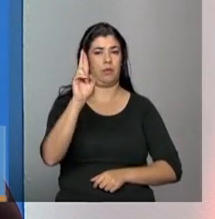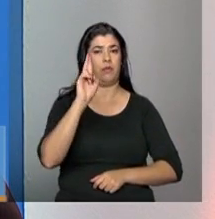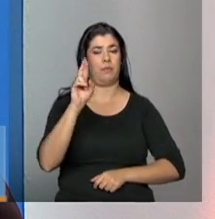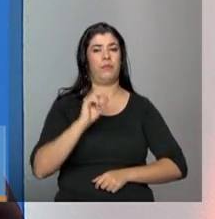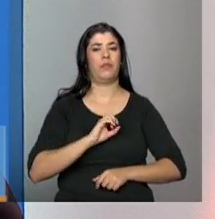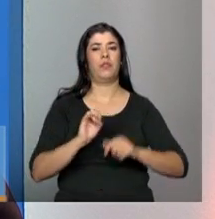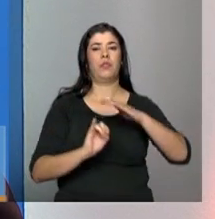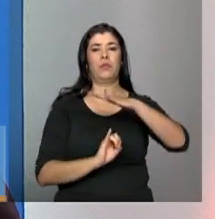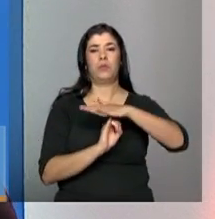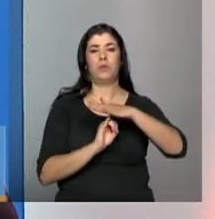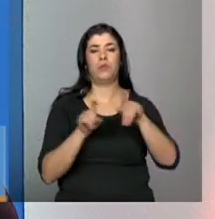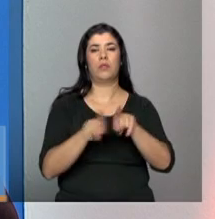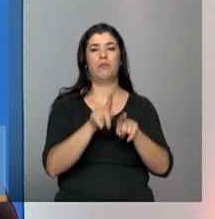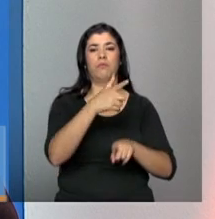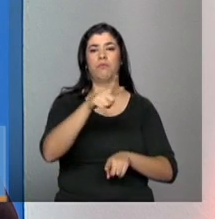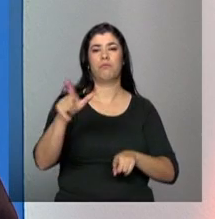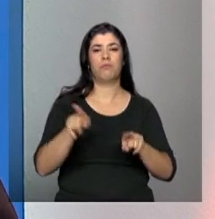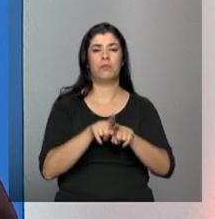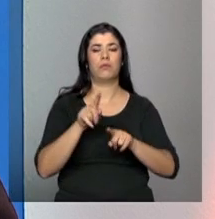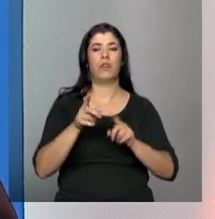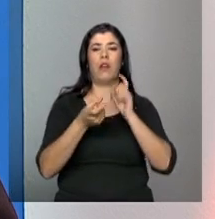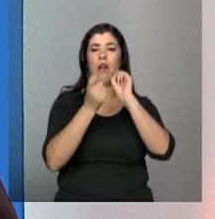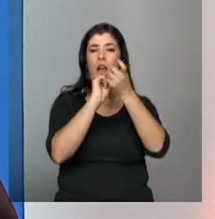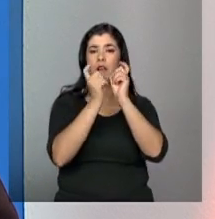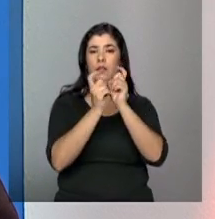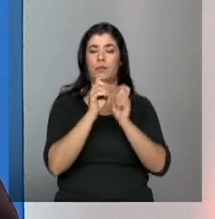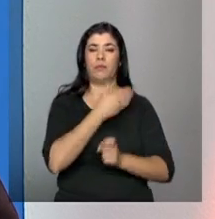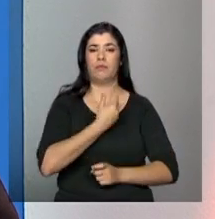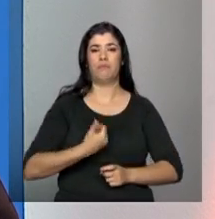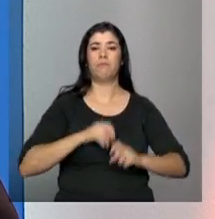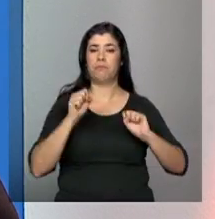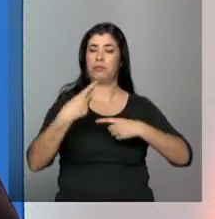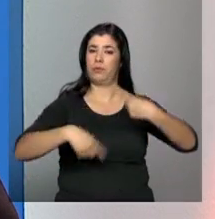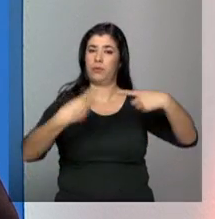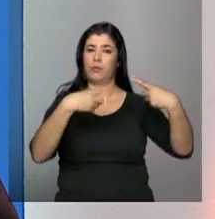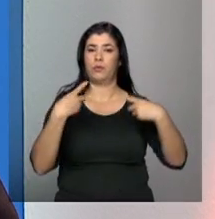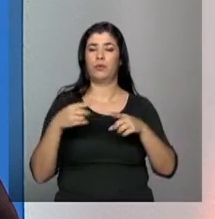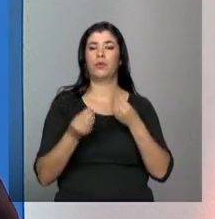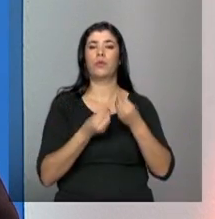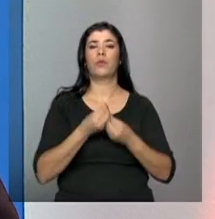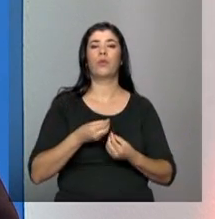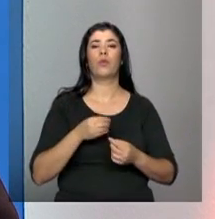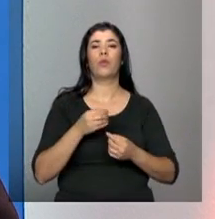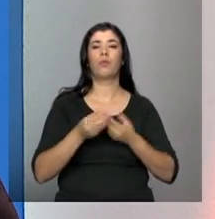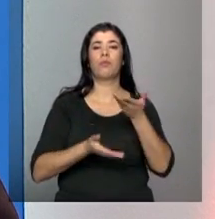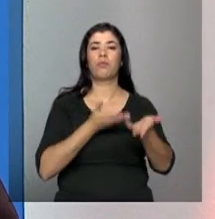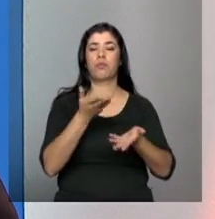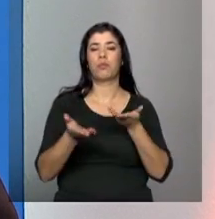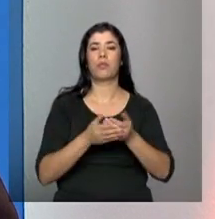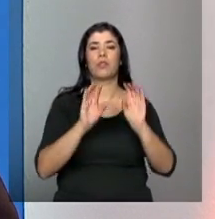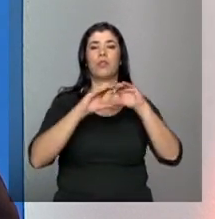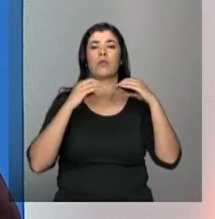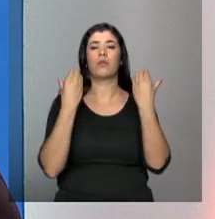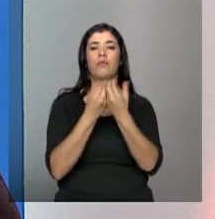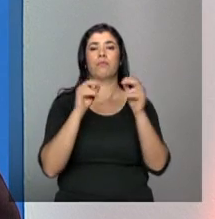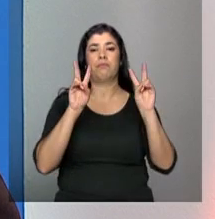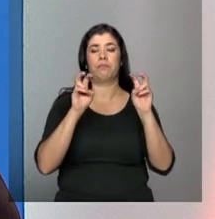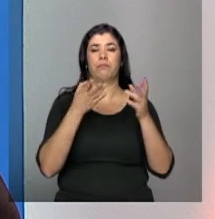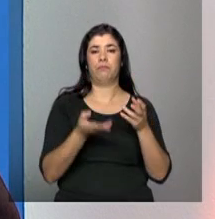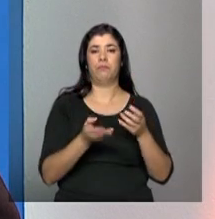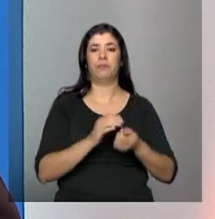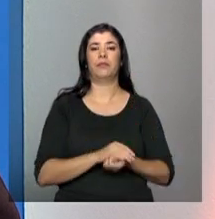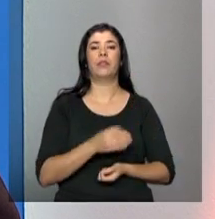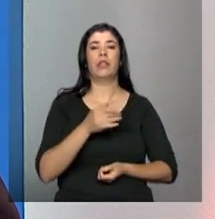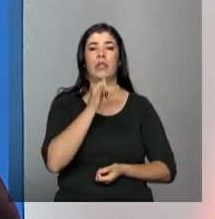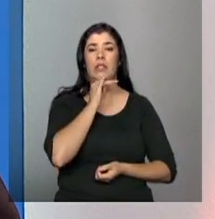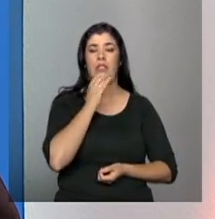organizações e de entidade e da administração pública para debater a política afeta aquela conferência posta. E no caso da